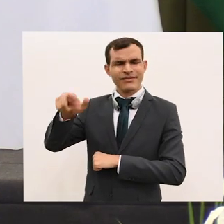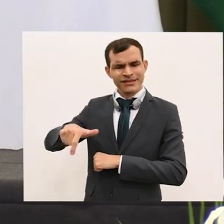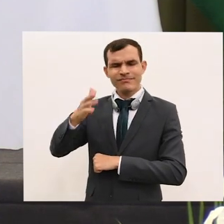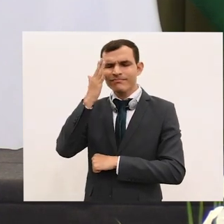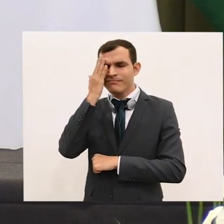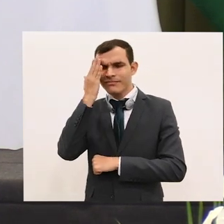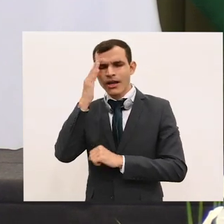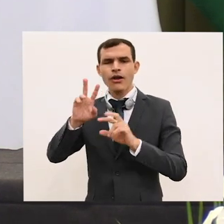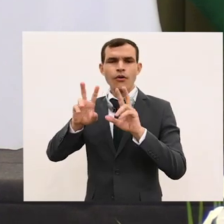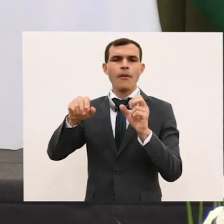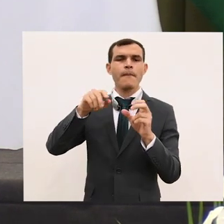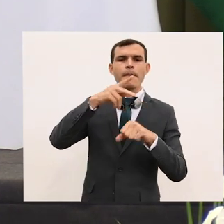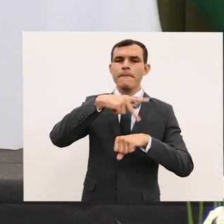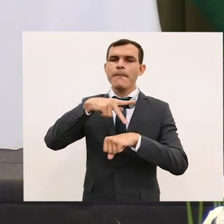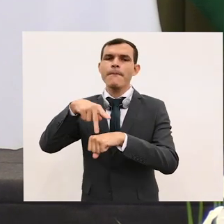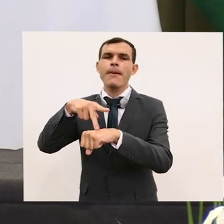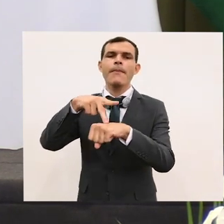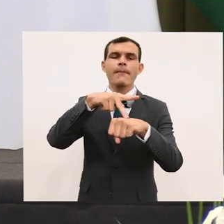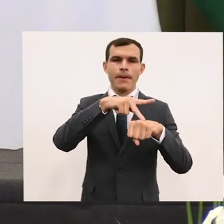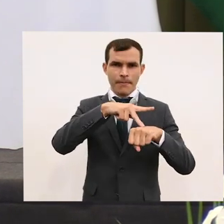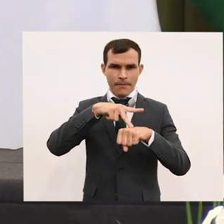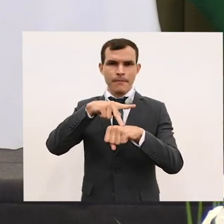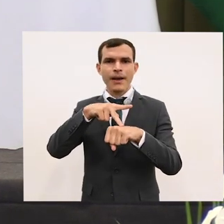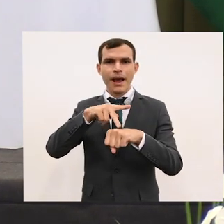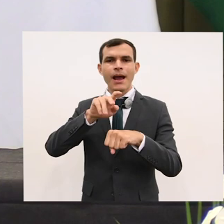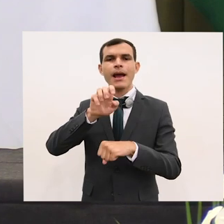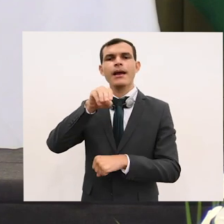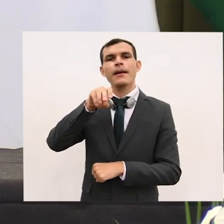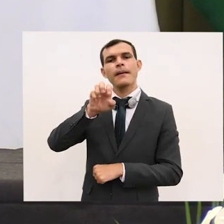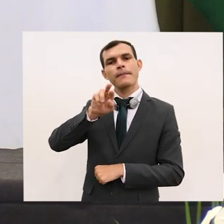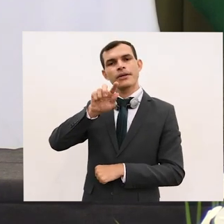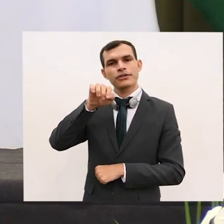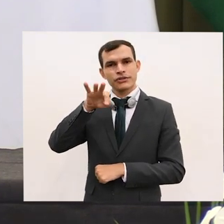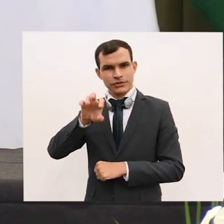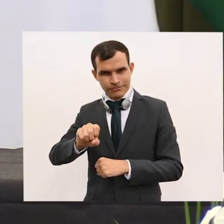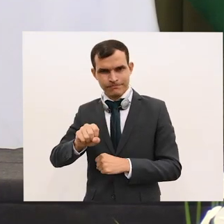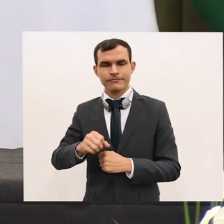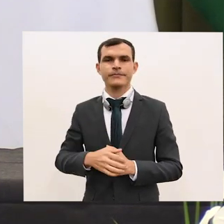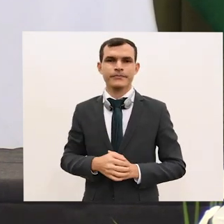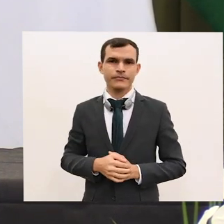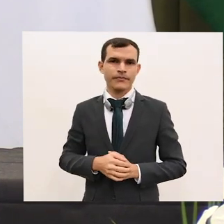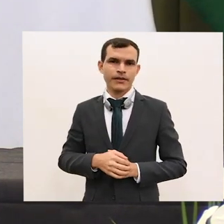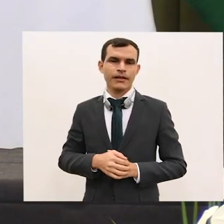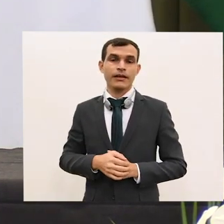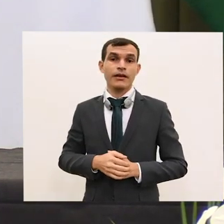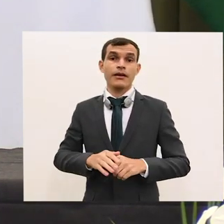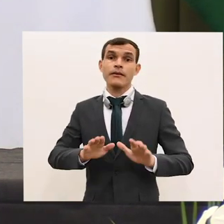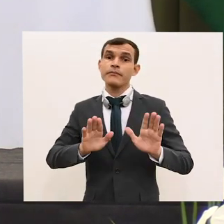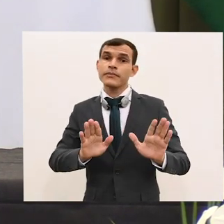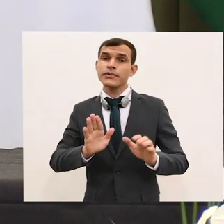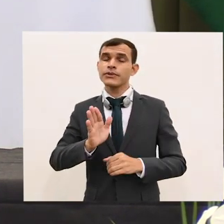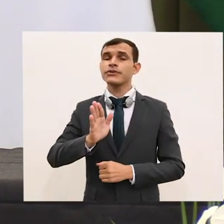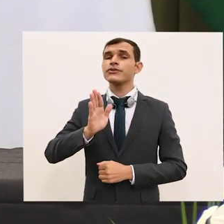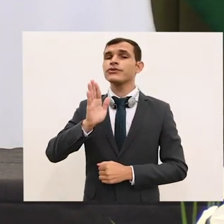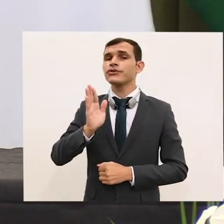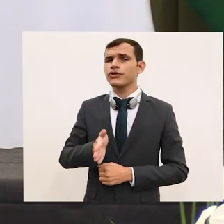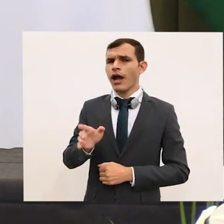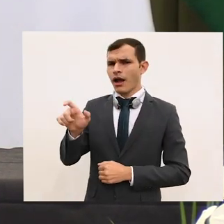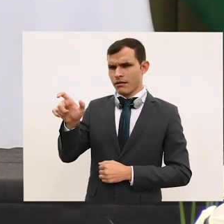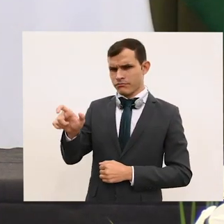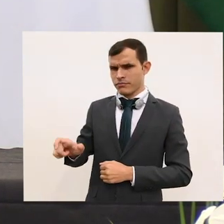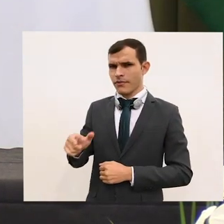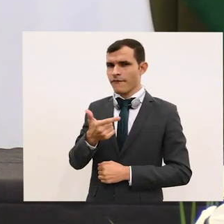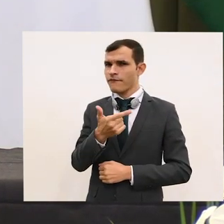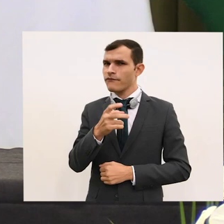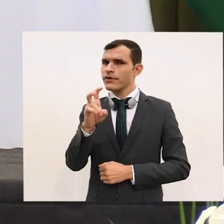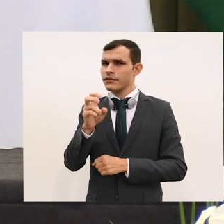economias em desenvolvimento, mas que tem um quarto de século, 25 anos de experiência